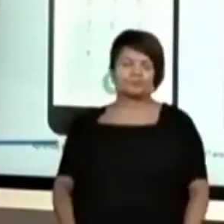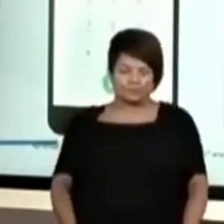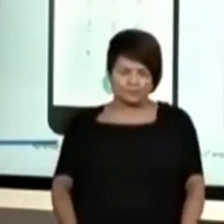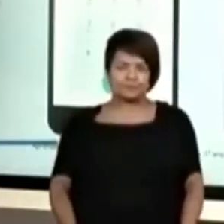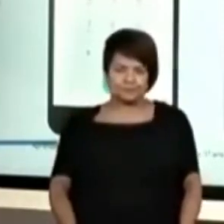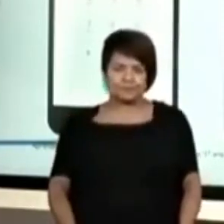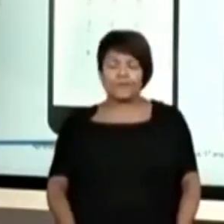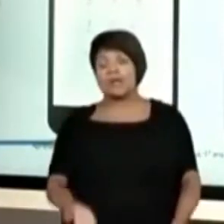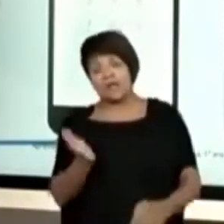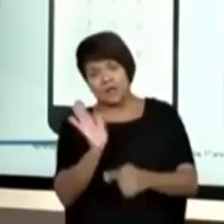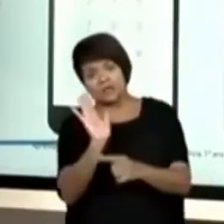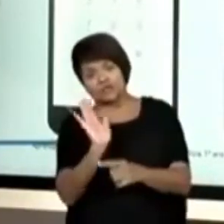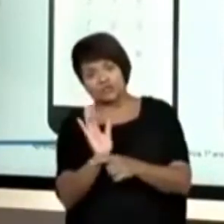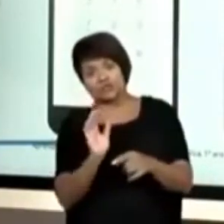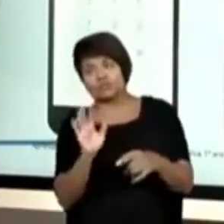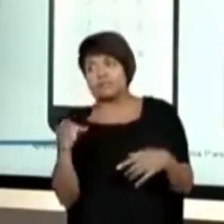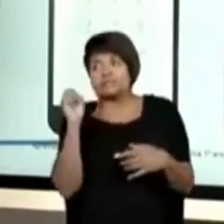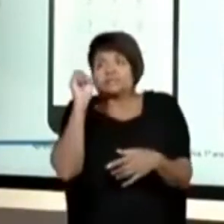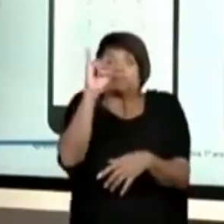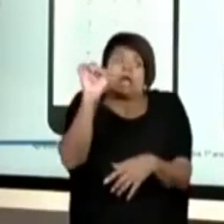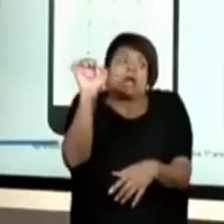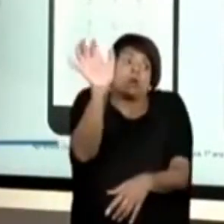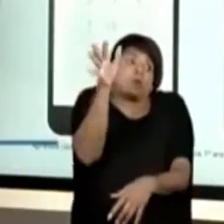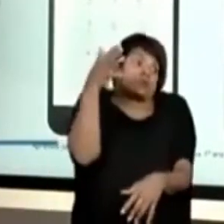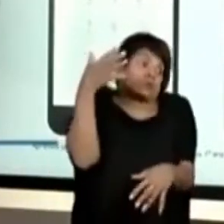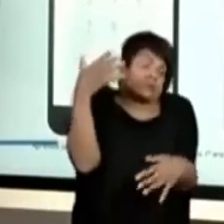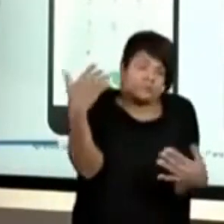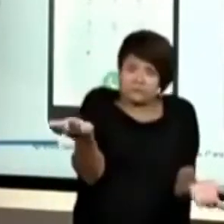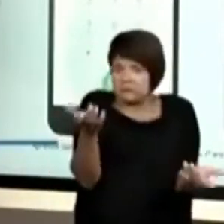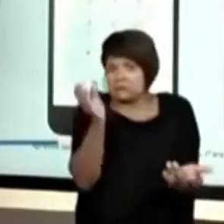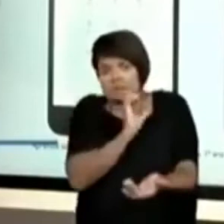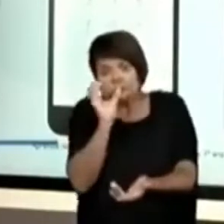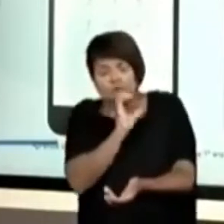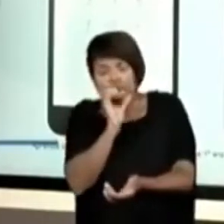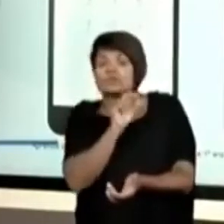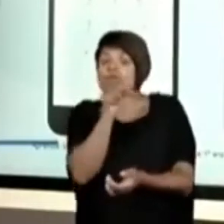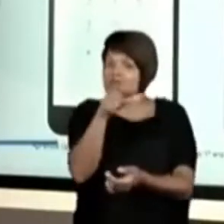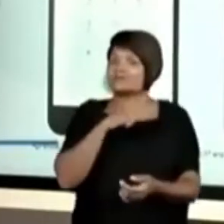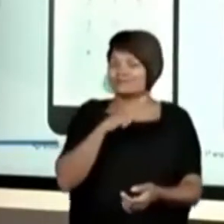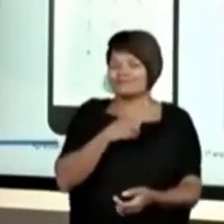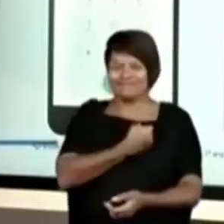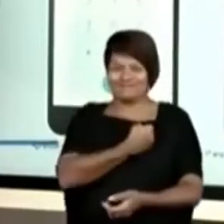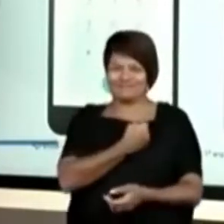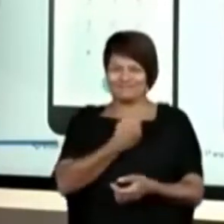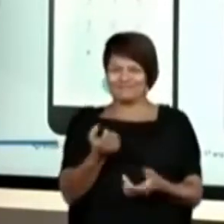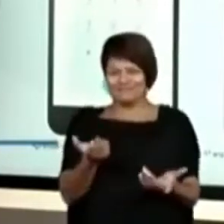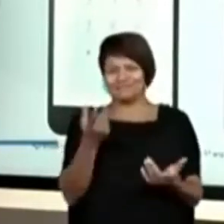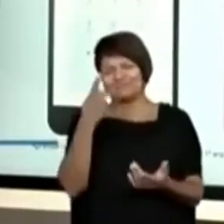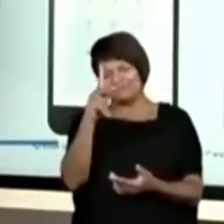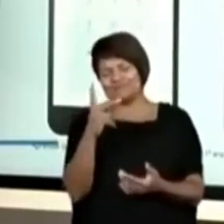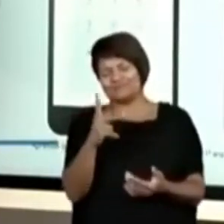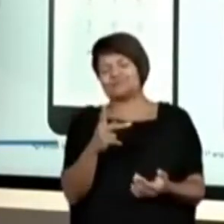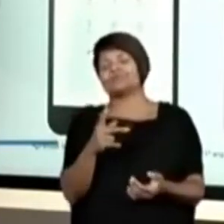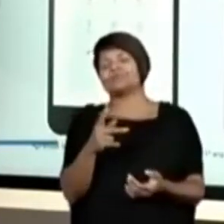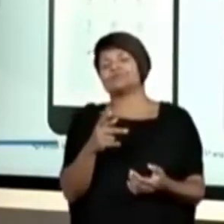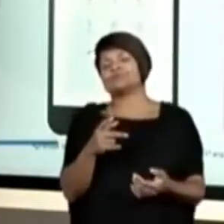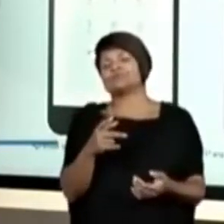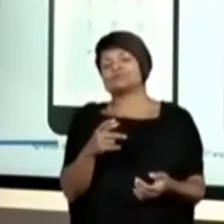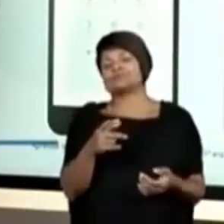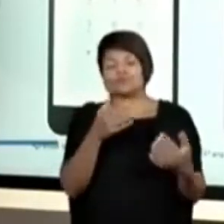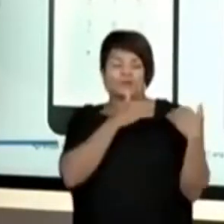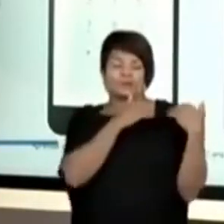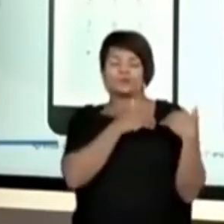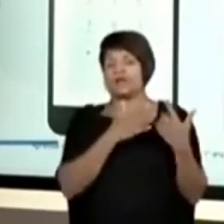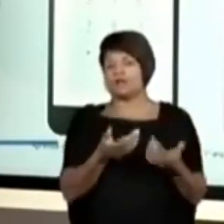vai te ajudar quando você tiver alguma emergência aí, ter o telefone do seu responsável anotado e